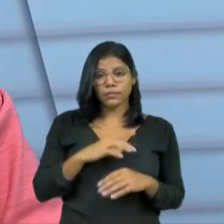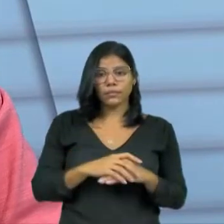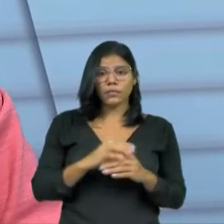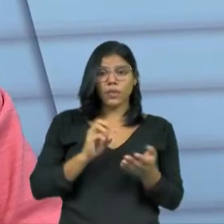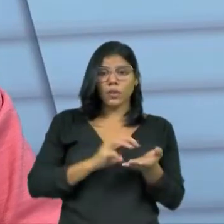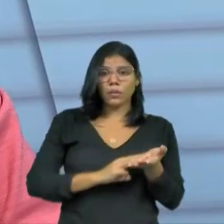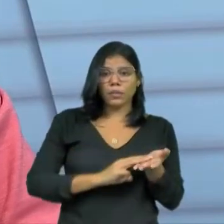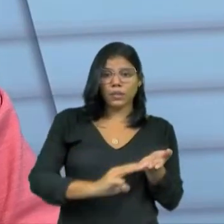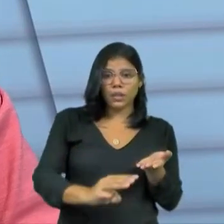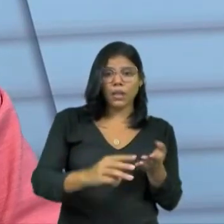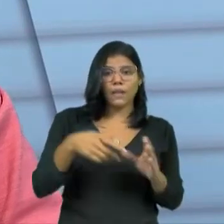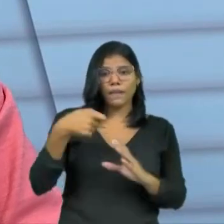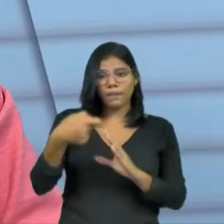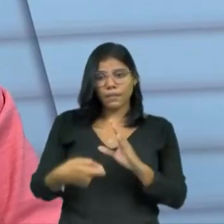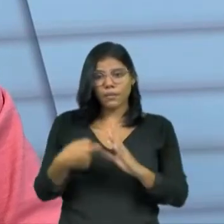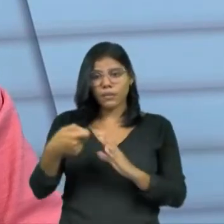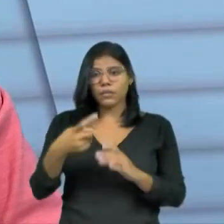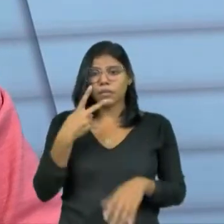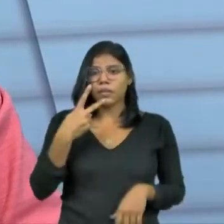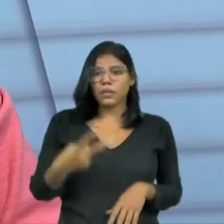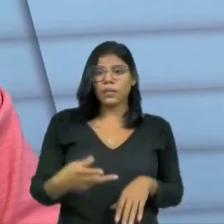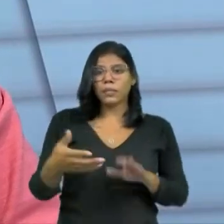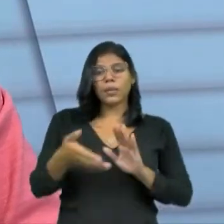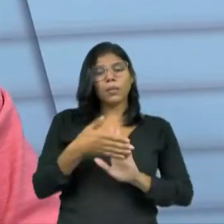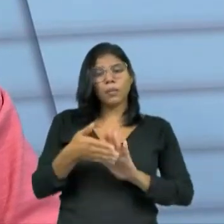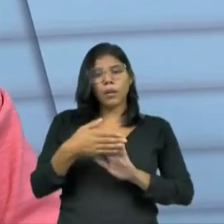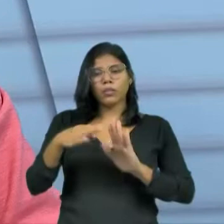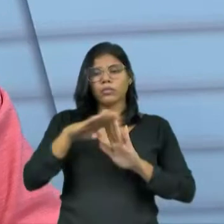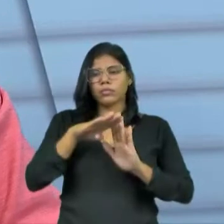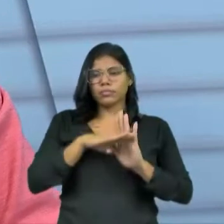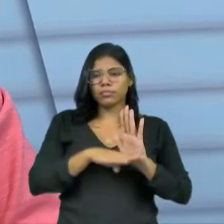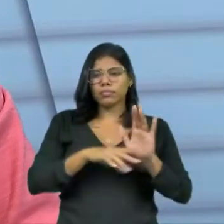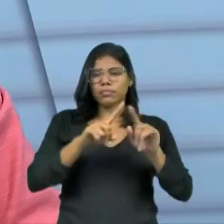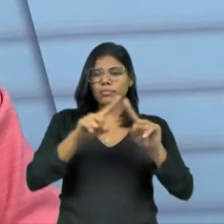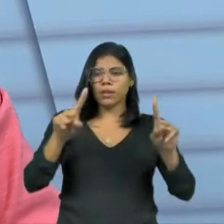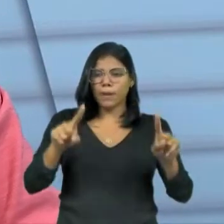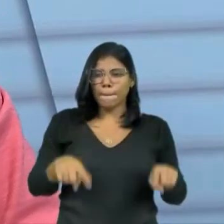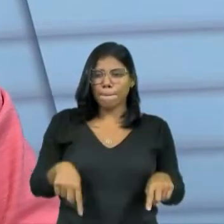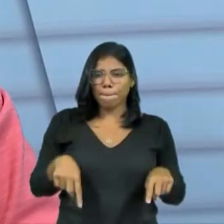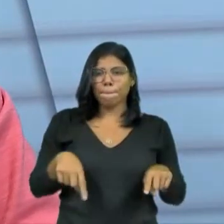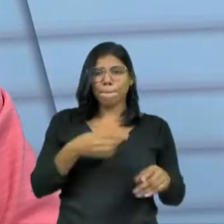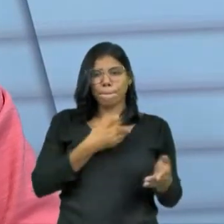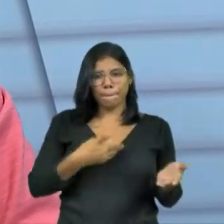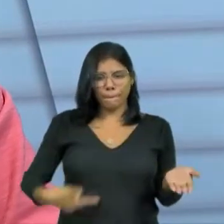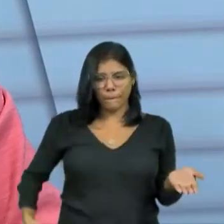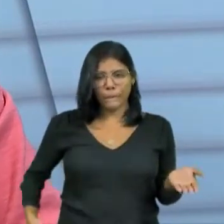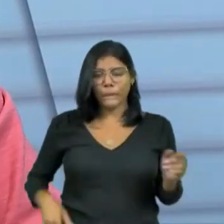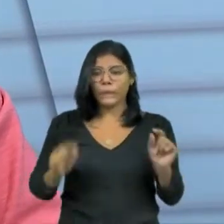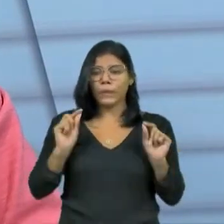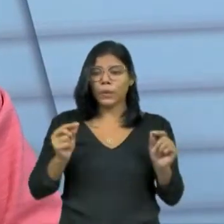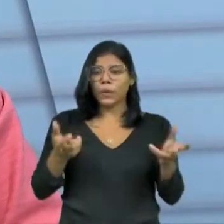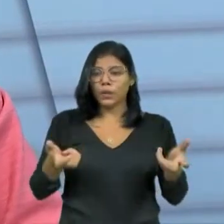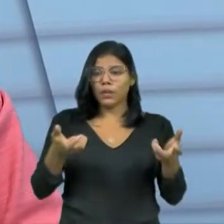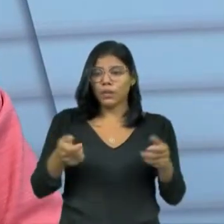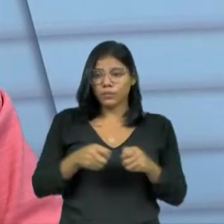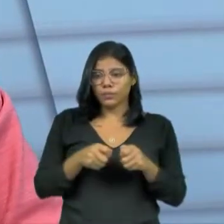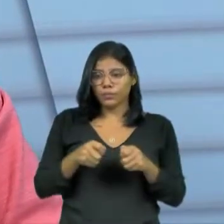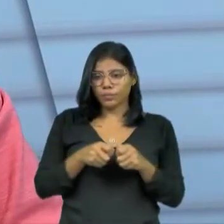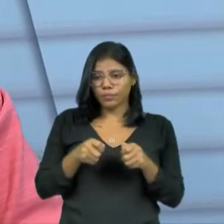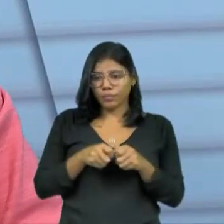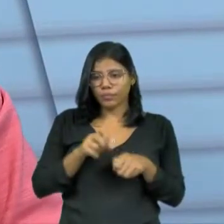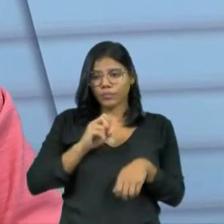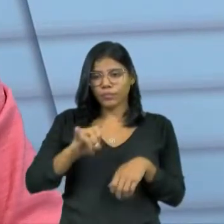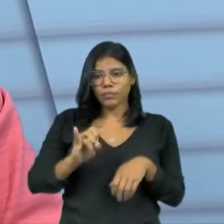um vídeo. Um vídeo falando quais são as suas propostas, qual é o seu programa de governo, o que é que pretende fazer se for